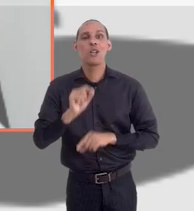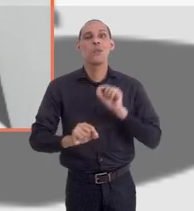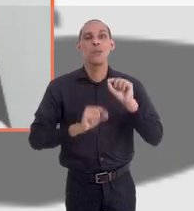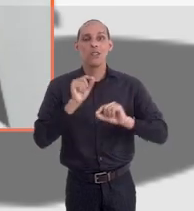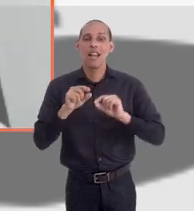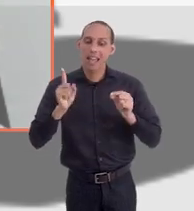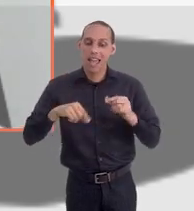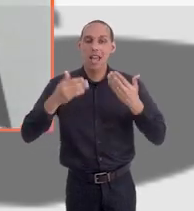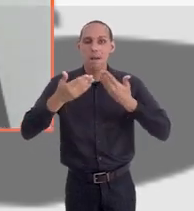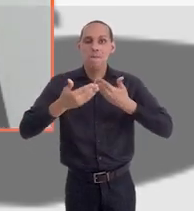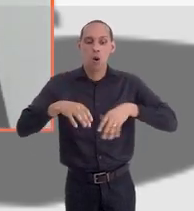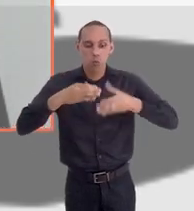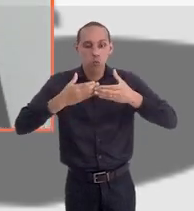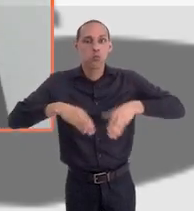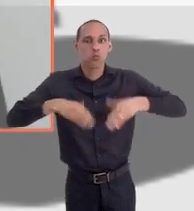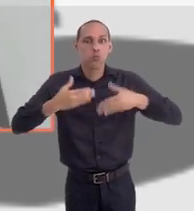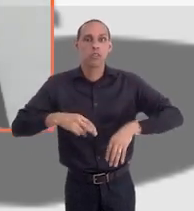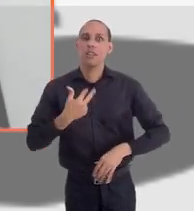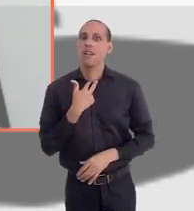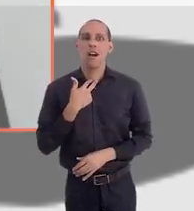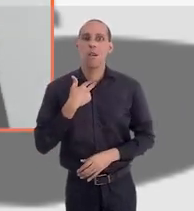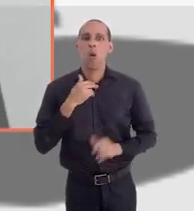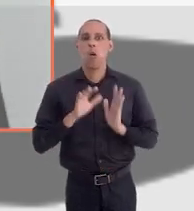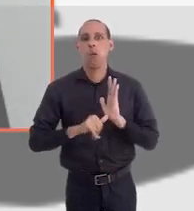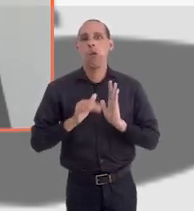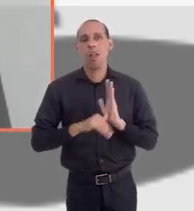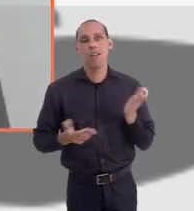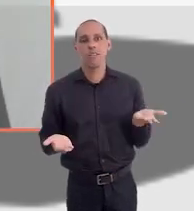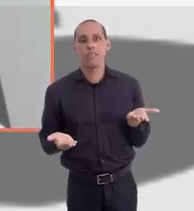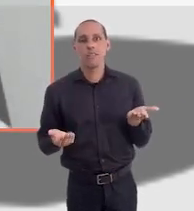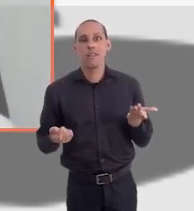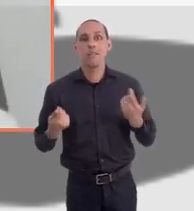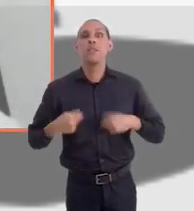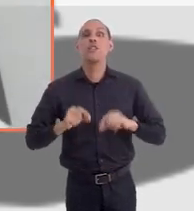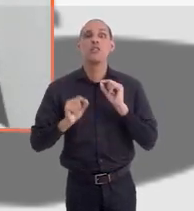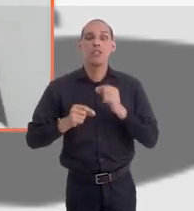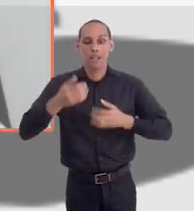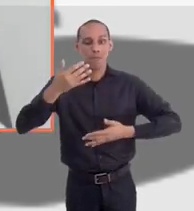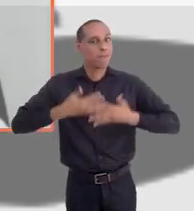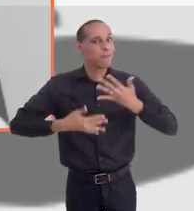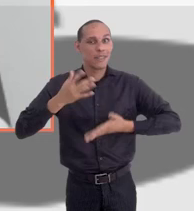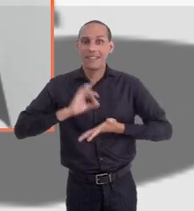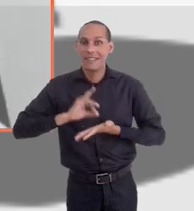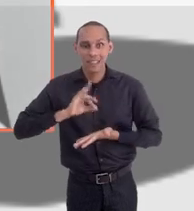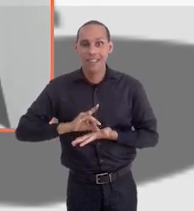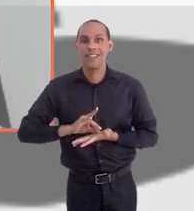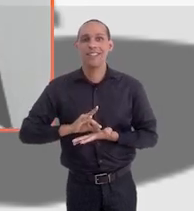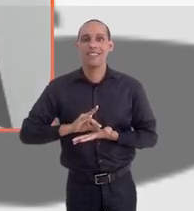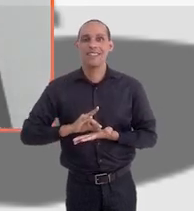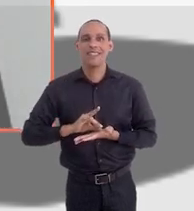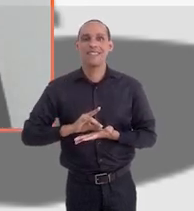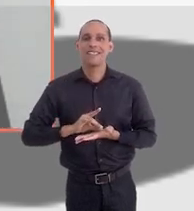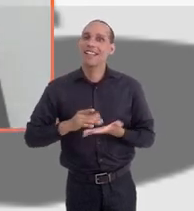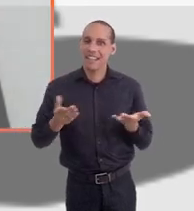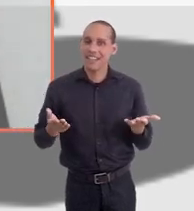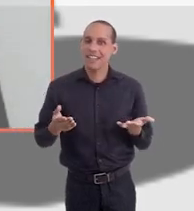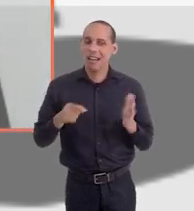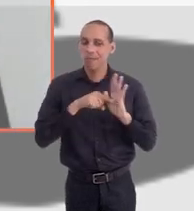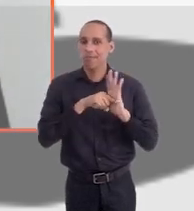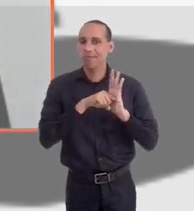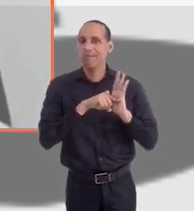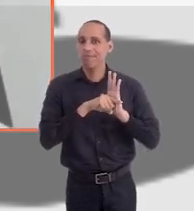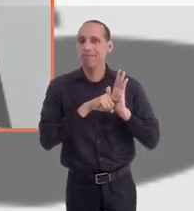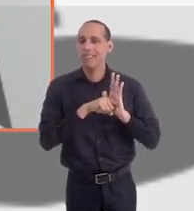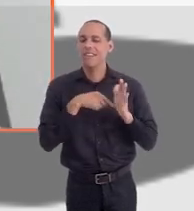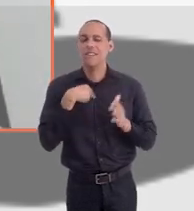que é uma prova de concurso. Então, assim, não pode ter fraude, para evitar fraudes tem que ser tudo mais transparente possível, que justamente está sendo